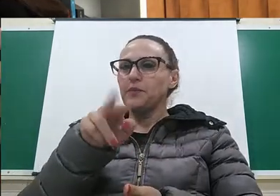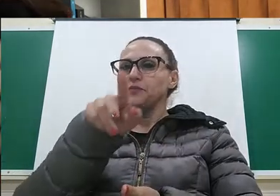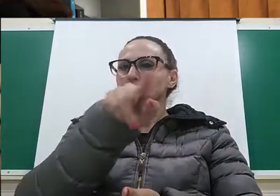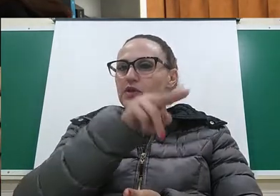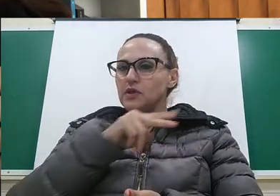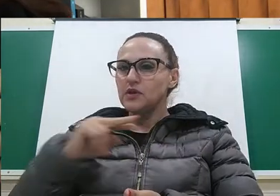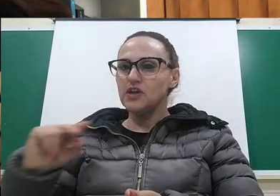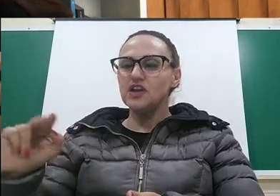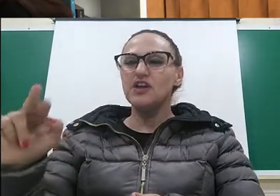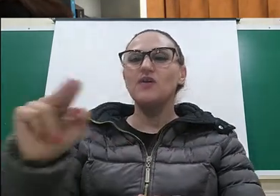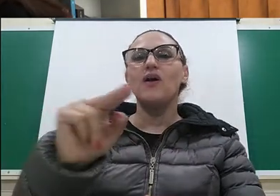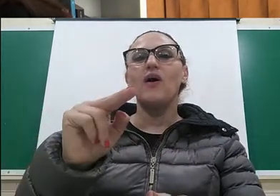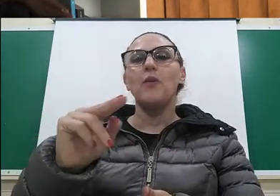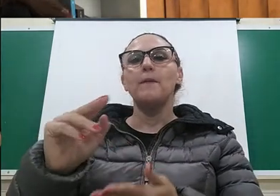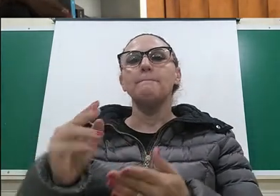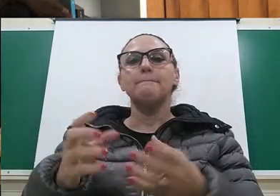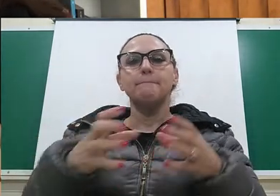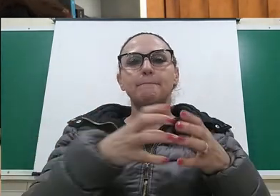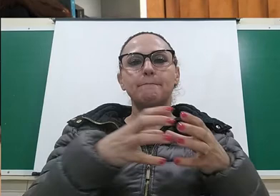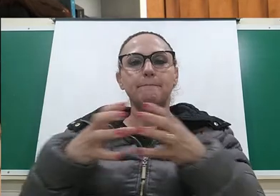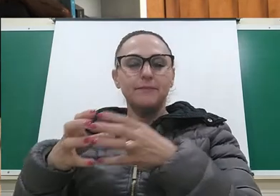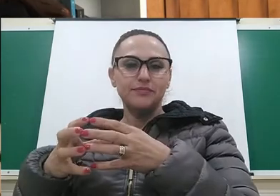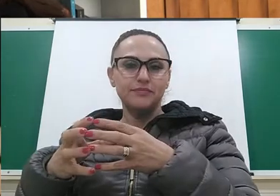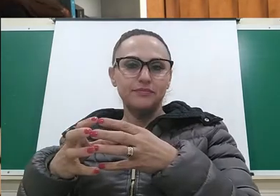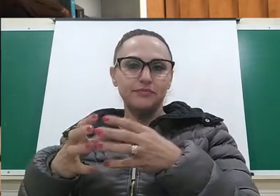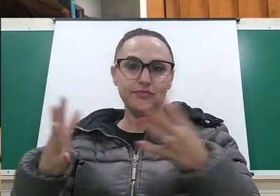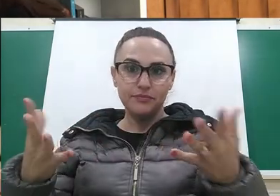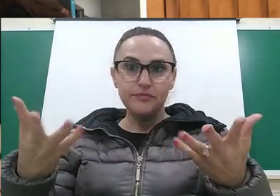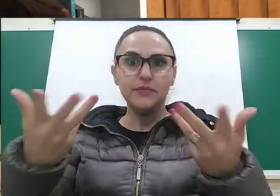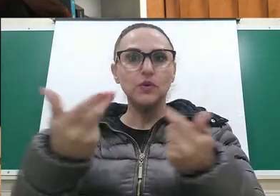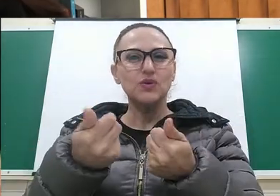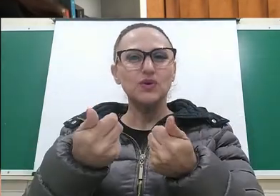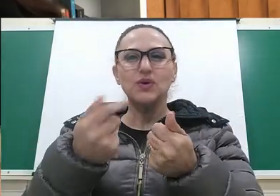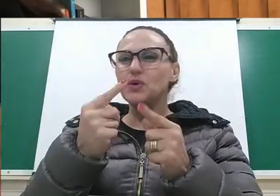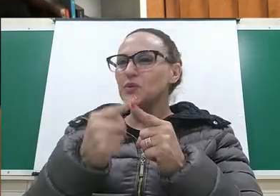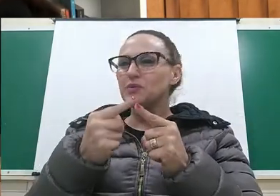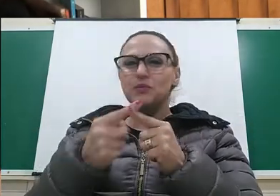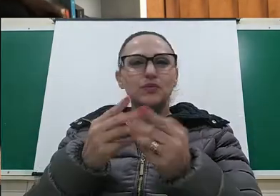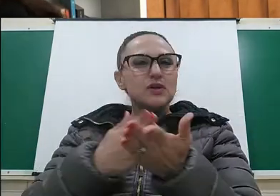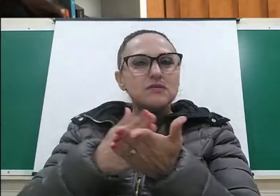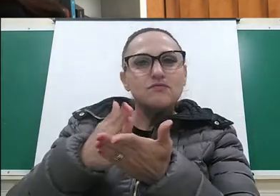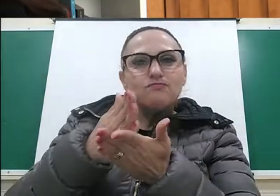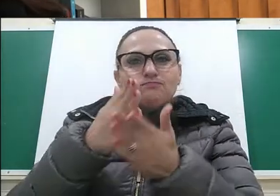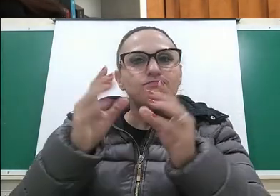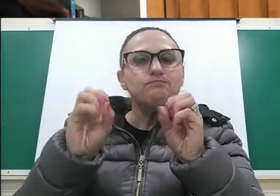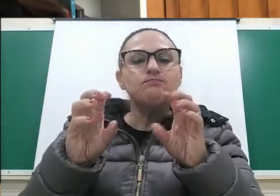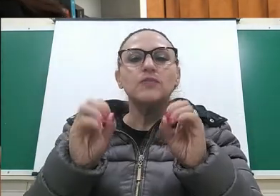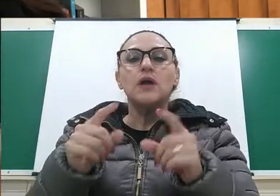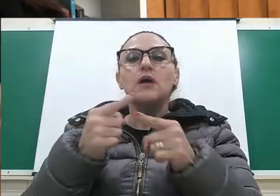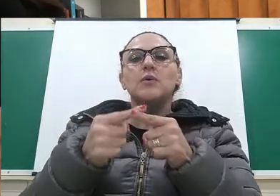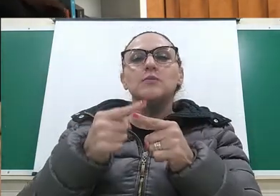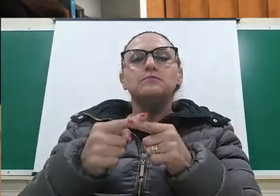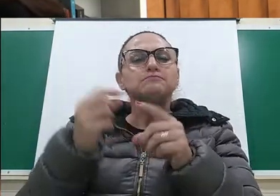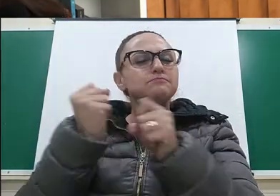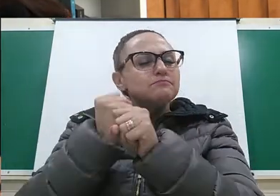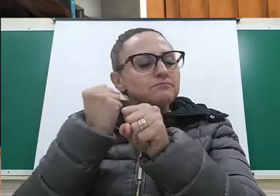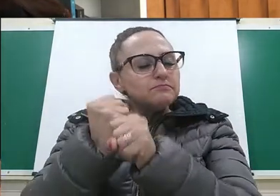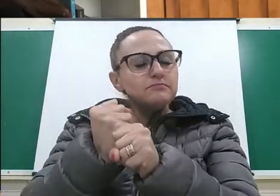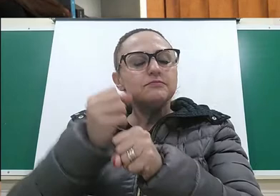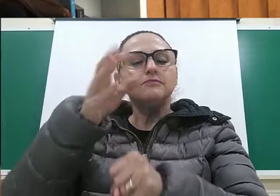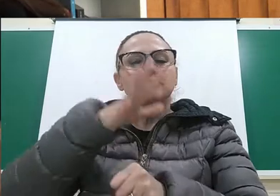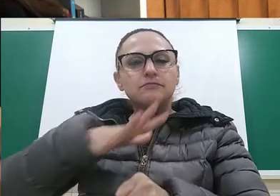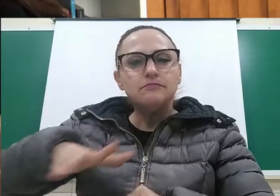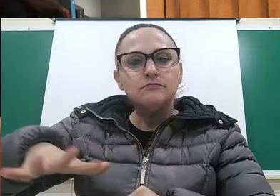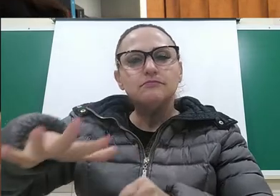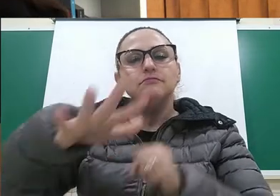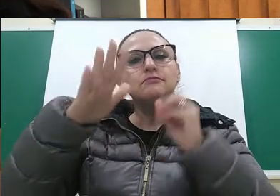todas as pessoas puderam ter acesso à educação. Isso porque, durante muitos anos, os espaços